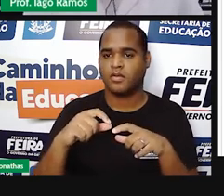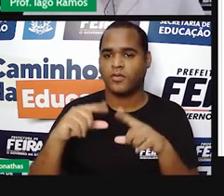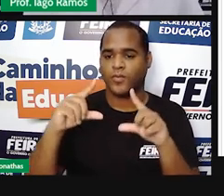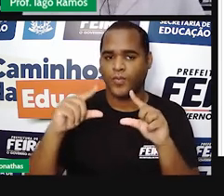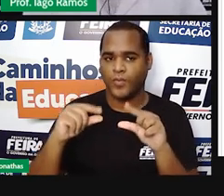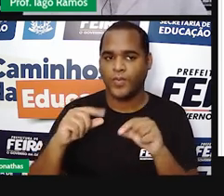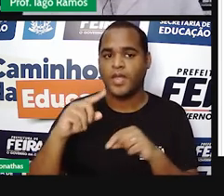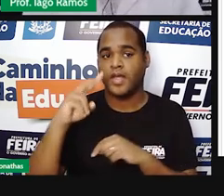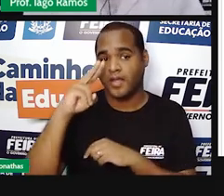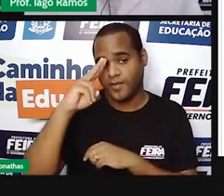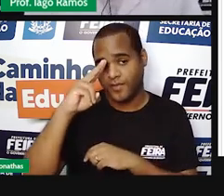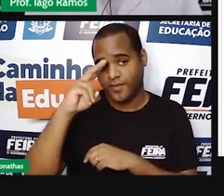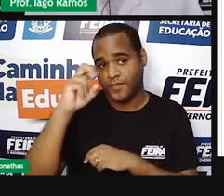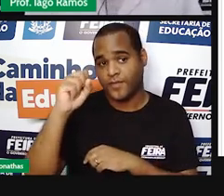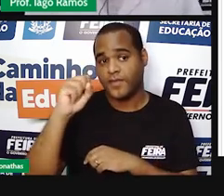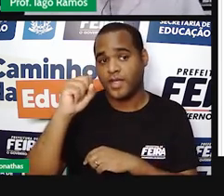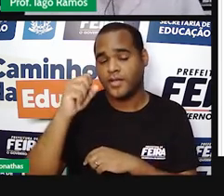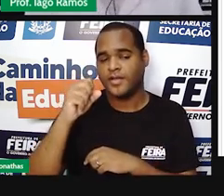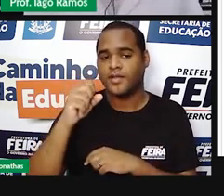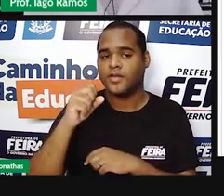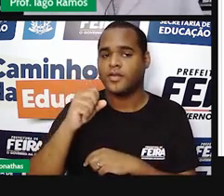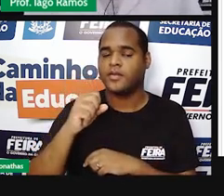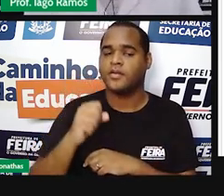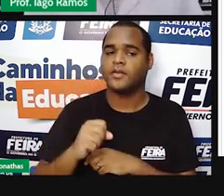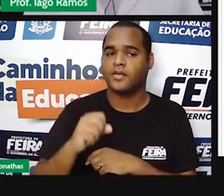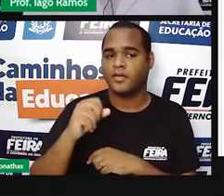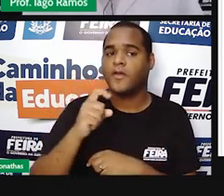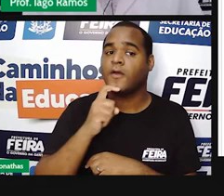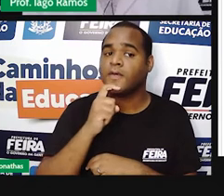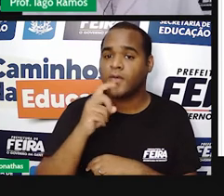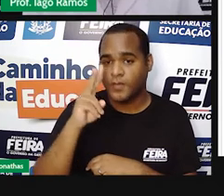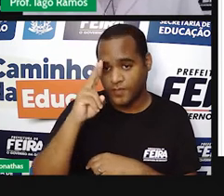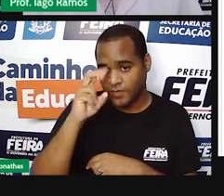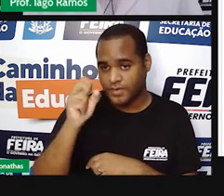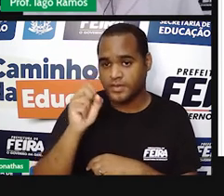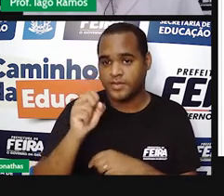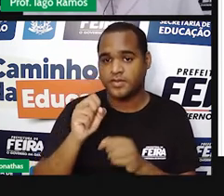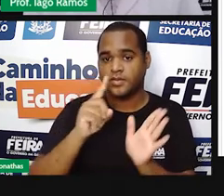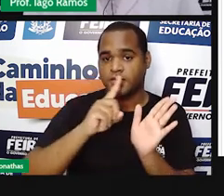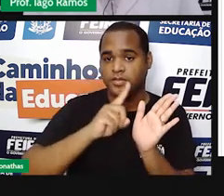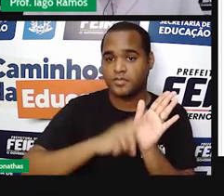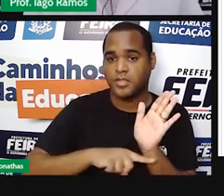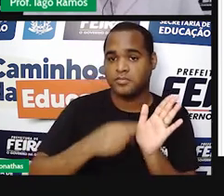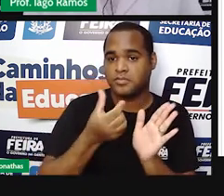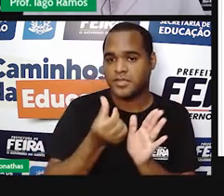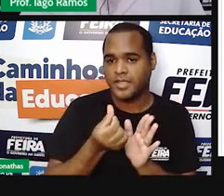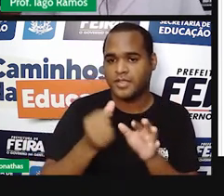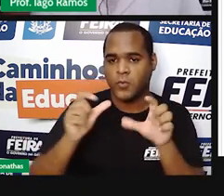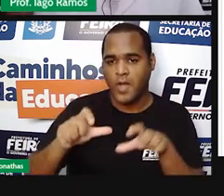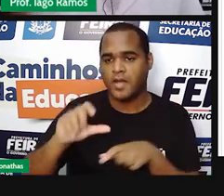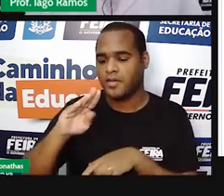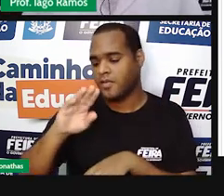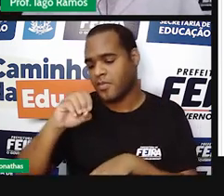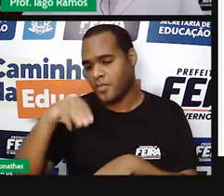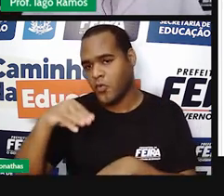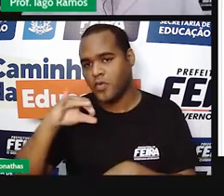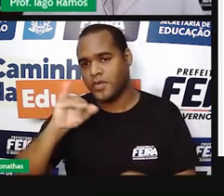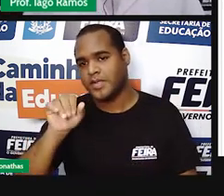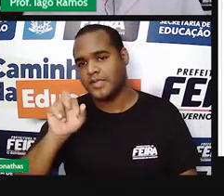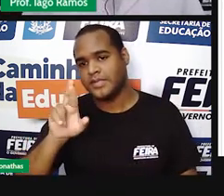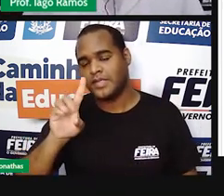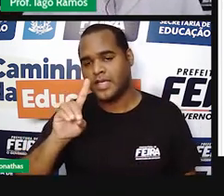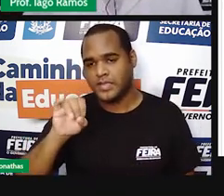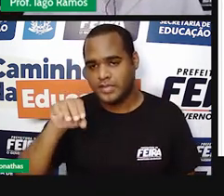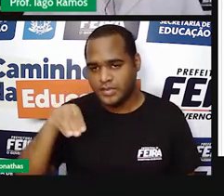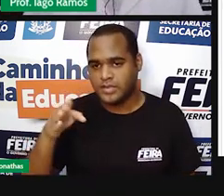temperatura do ano, o ano de 2021, no caso, Bom Jardim da Serra, que é um município de Santa